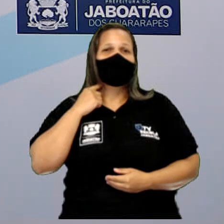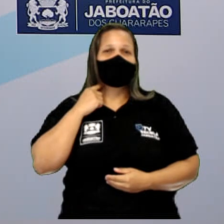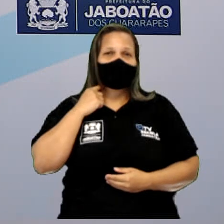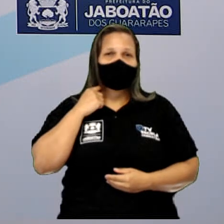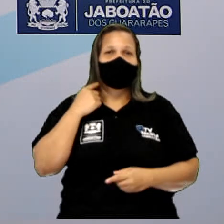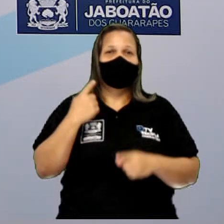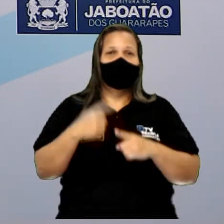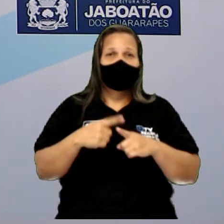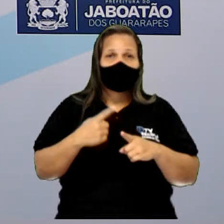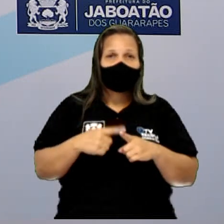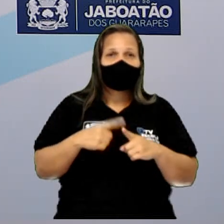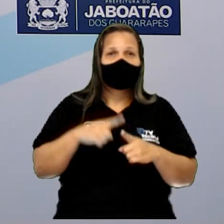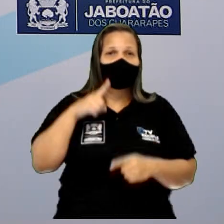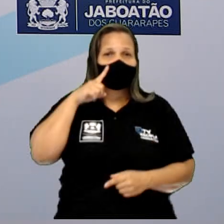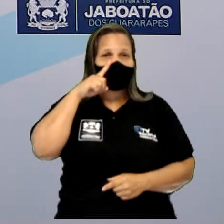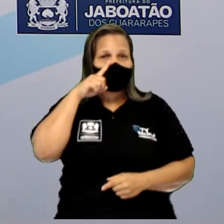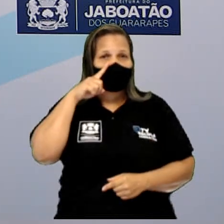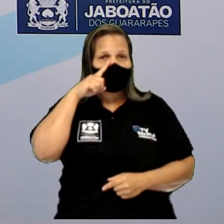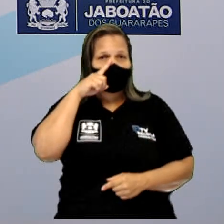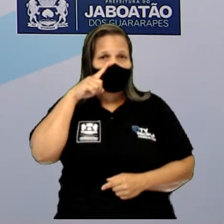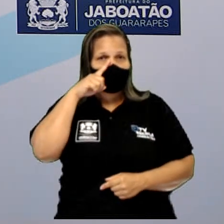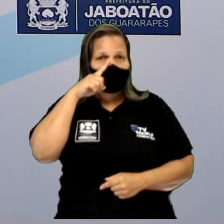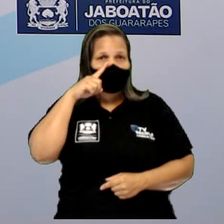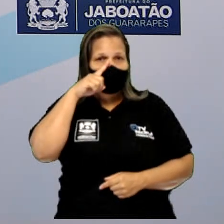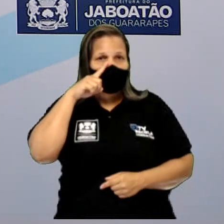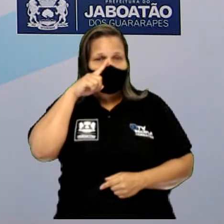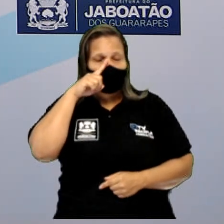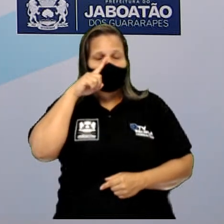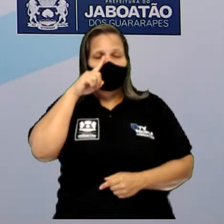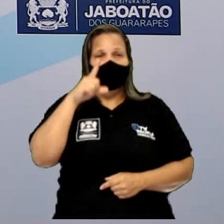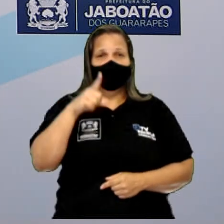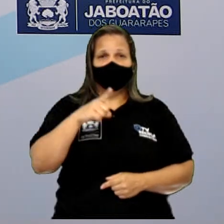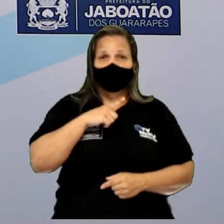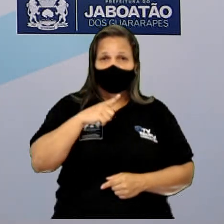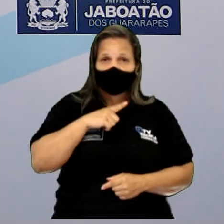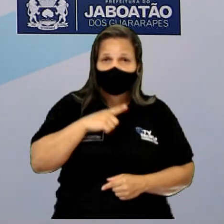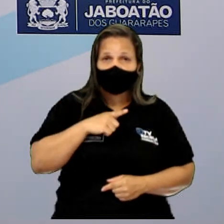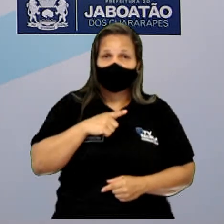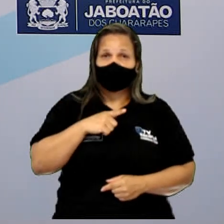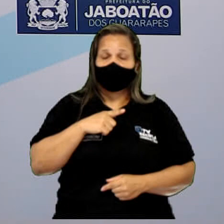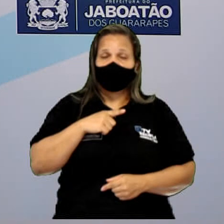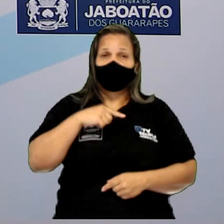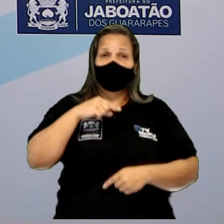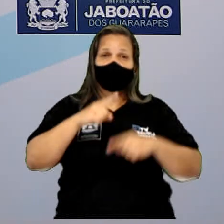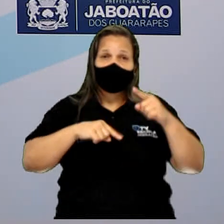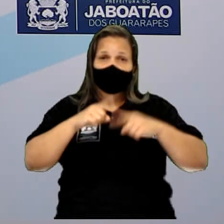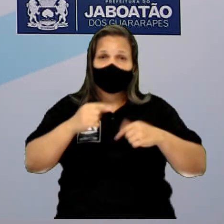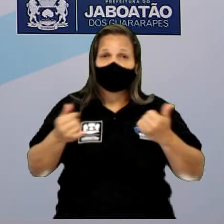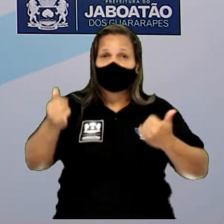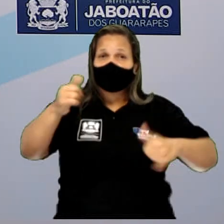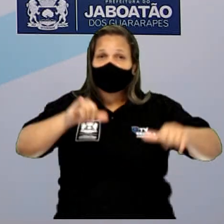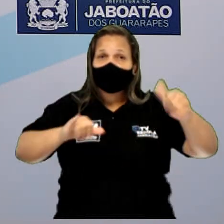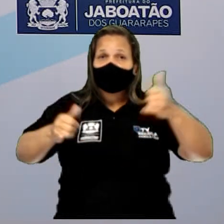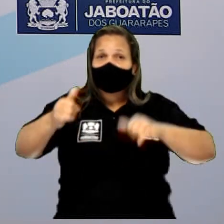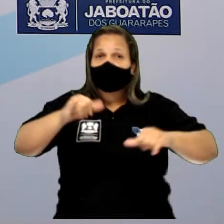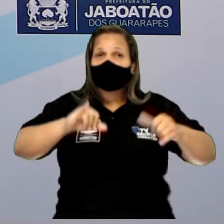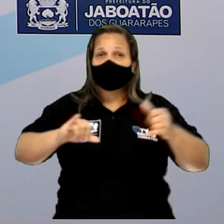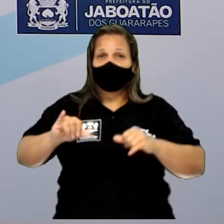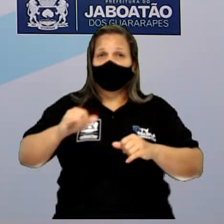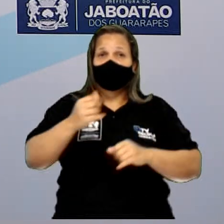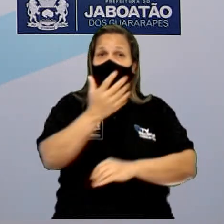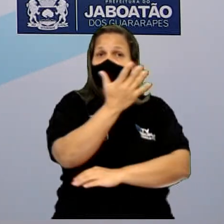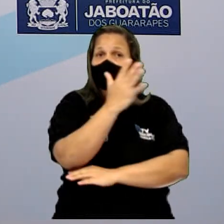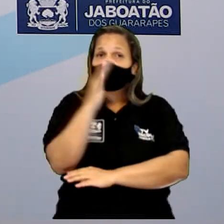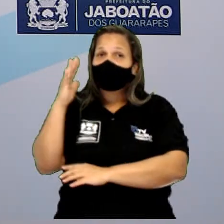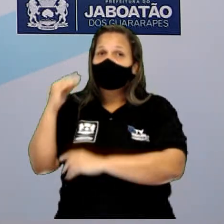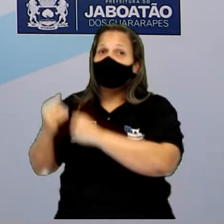tóxico. Ou seja, existem substâncias químicas ali que podem prejudicar a natureza, prejudicar